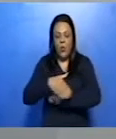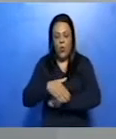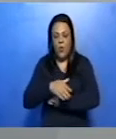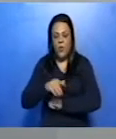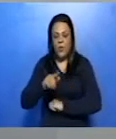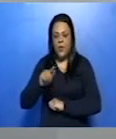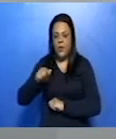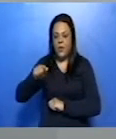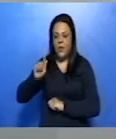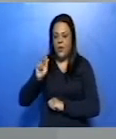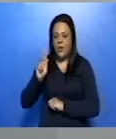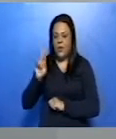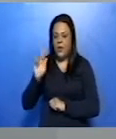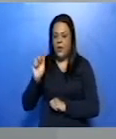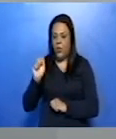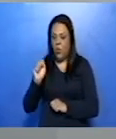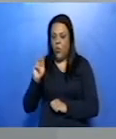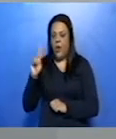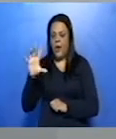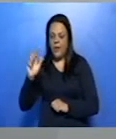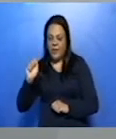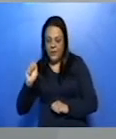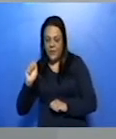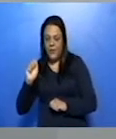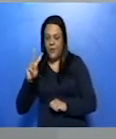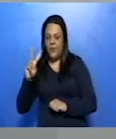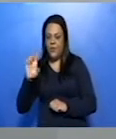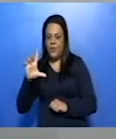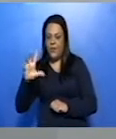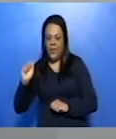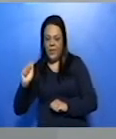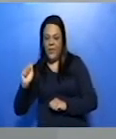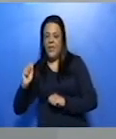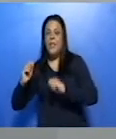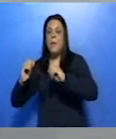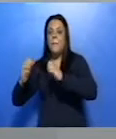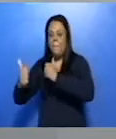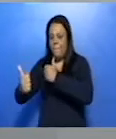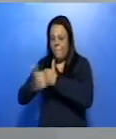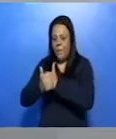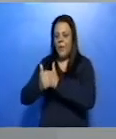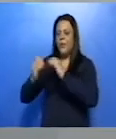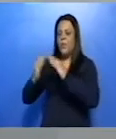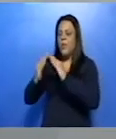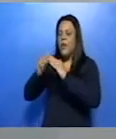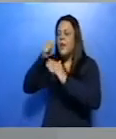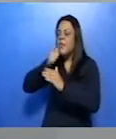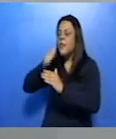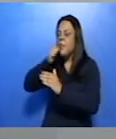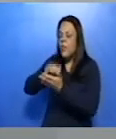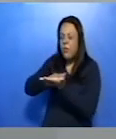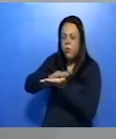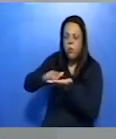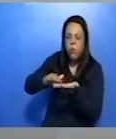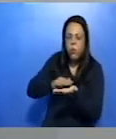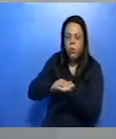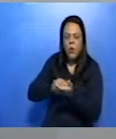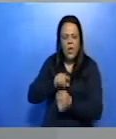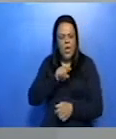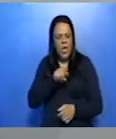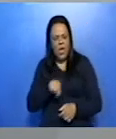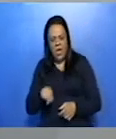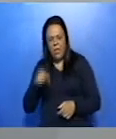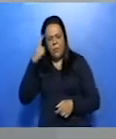Onde é essa rua? Onde fica a casa da Cartomante. E o que ele pensa? Eu vou até a